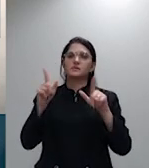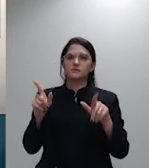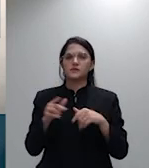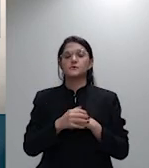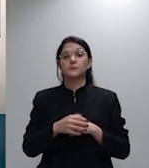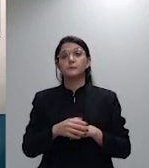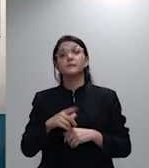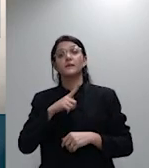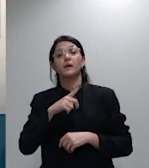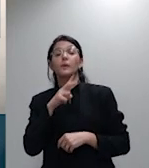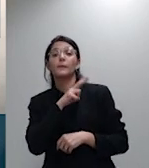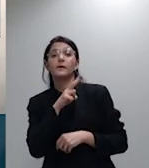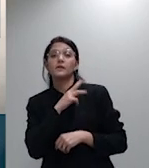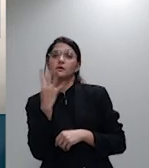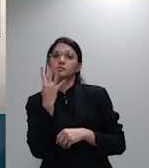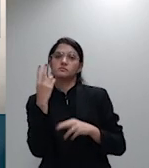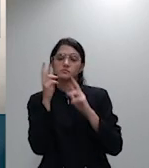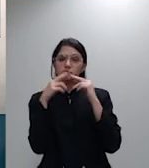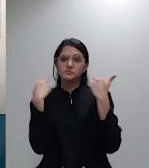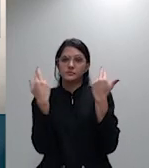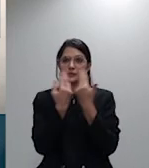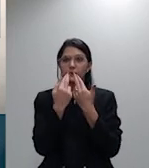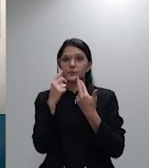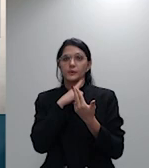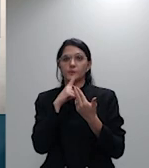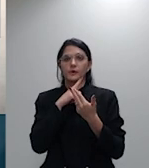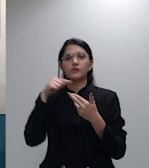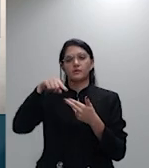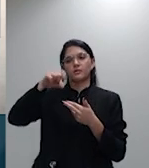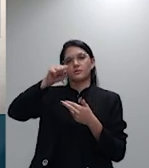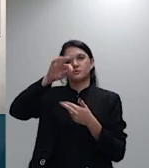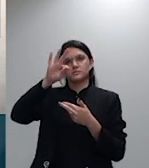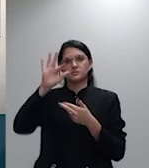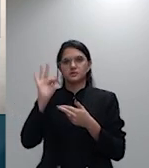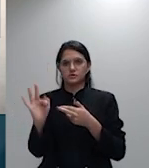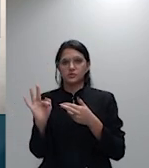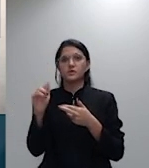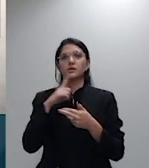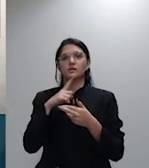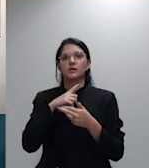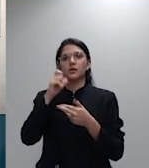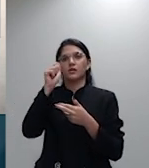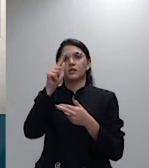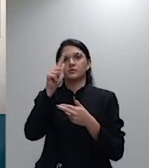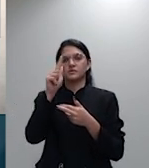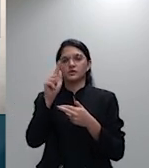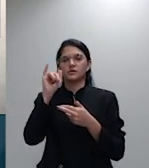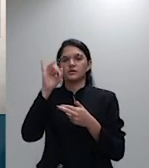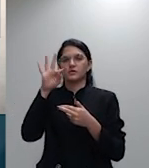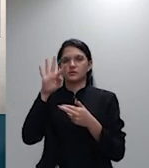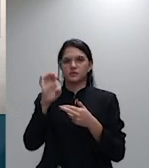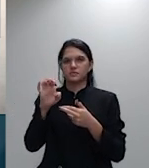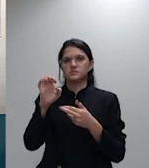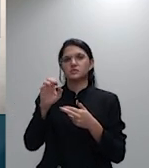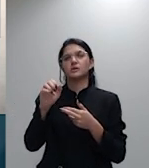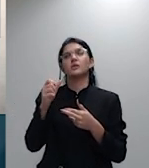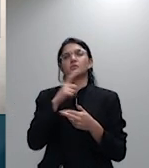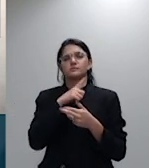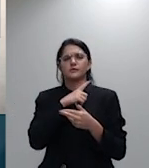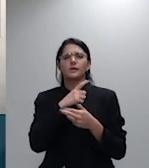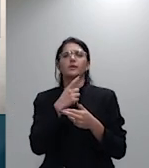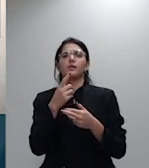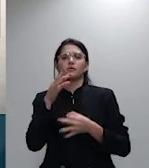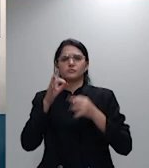Justiça por ocasião do julgamento no agravo regimental no ares 803 202 constei em julgado da corte de justiça ali referidos